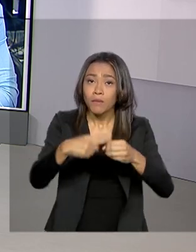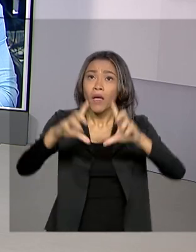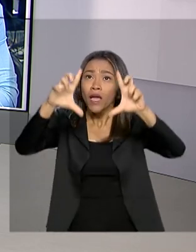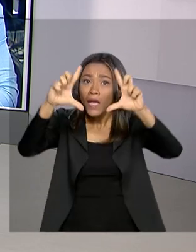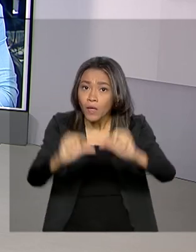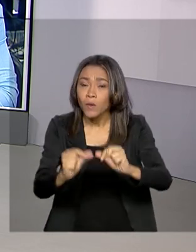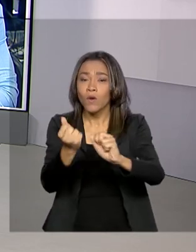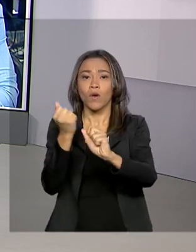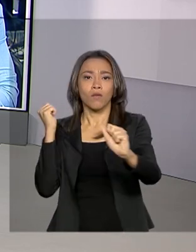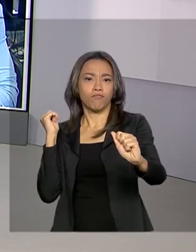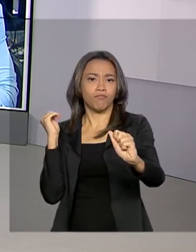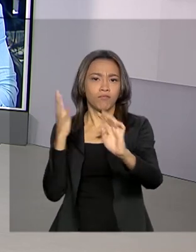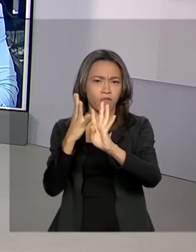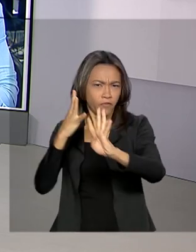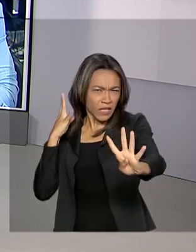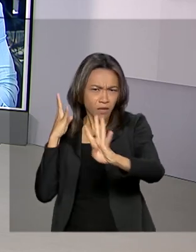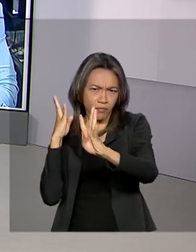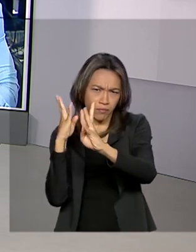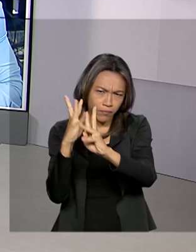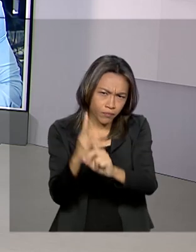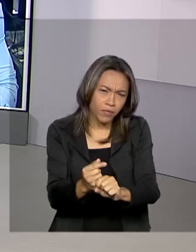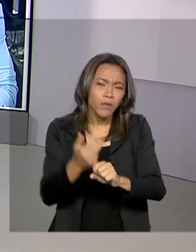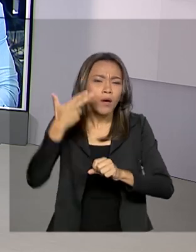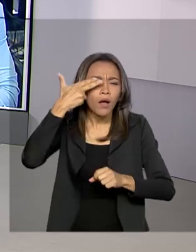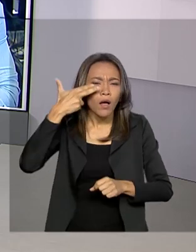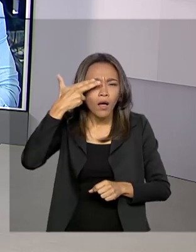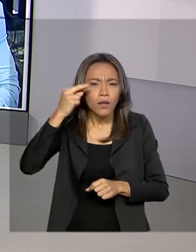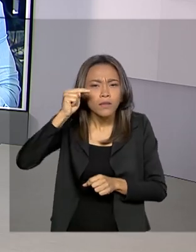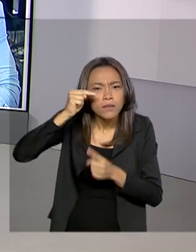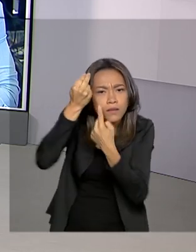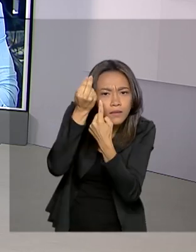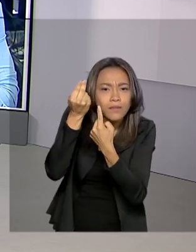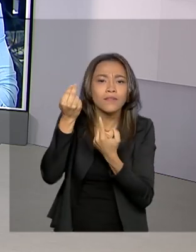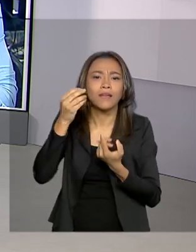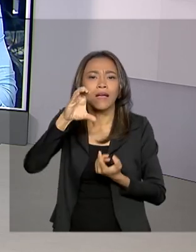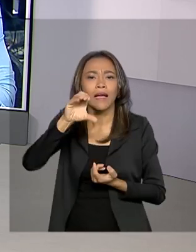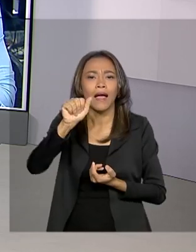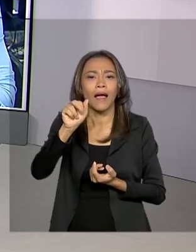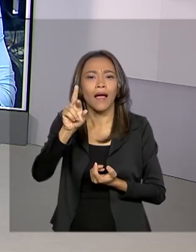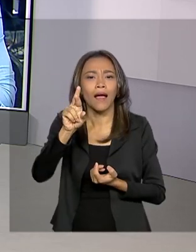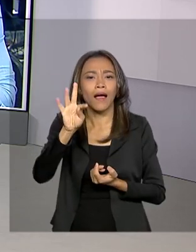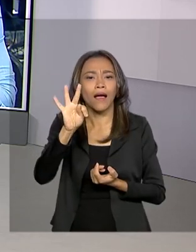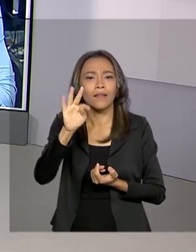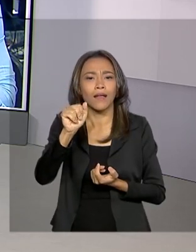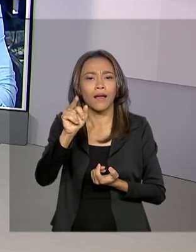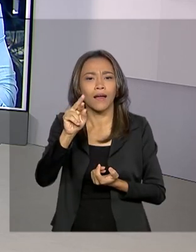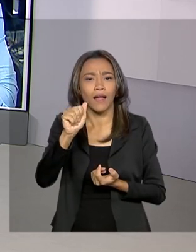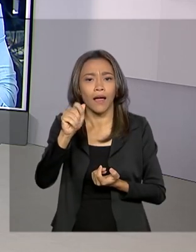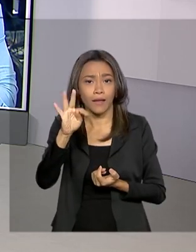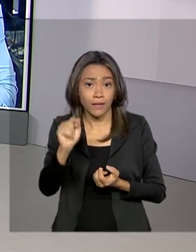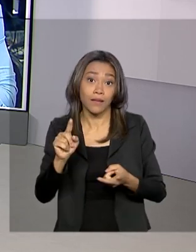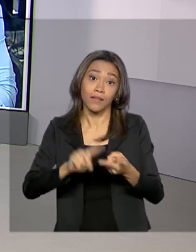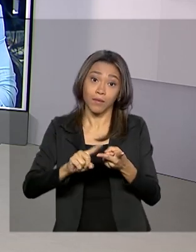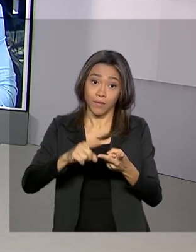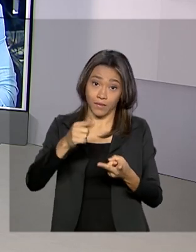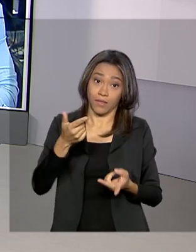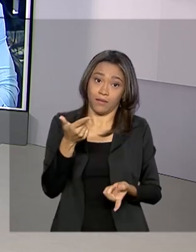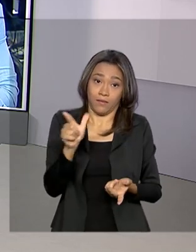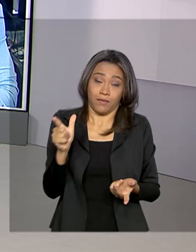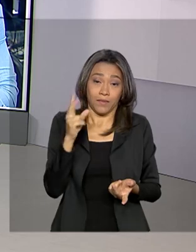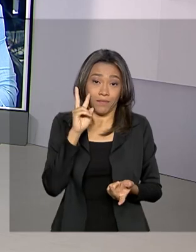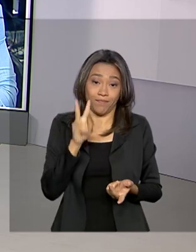cirurgias consideradas mais simples, como catarata, por exemplo. Não é isso, Dimas Soldi? Bom dia pra você aí, direto de São Paulo.